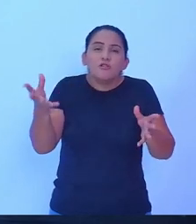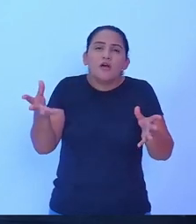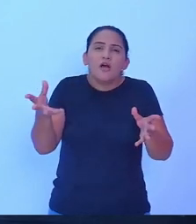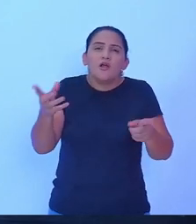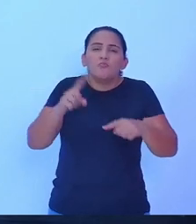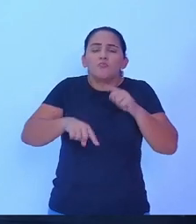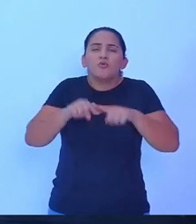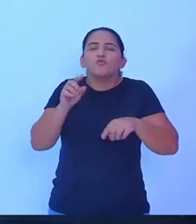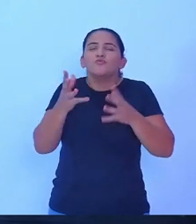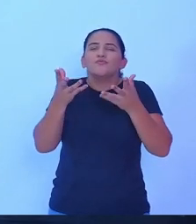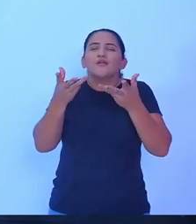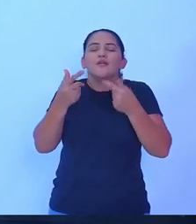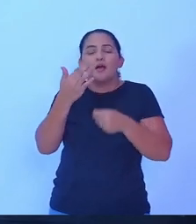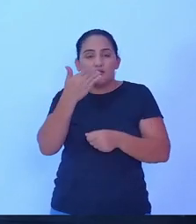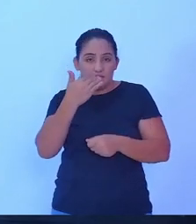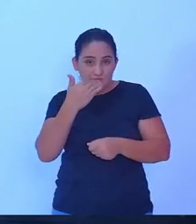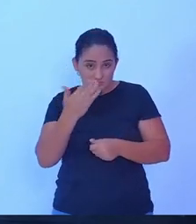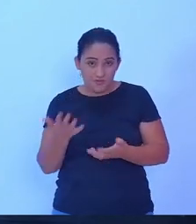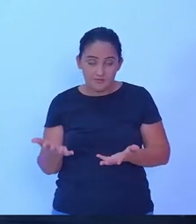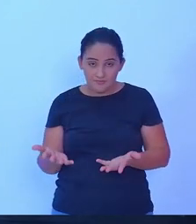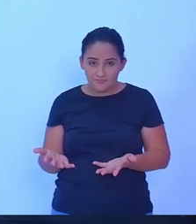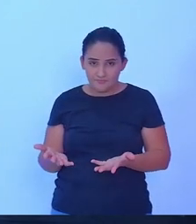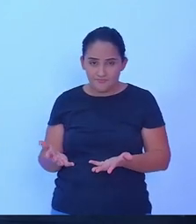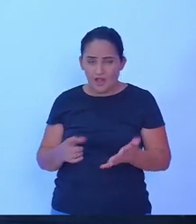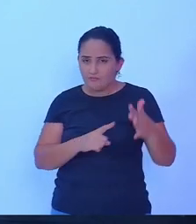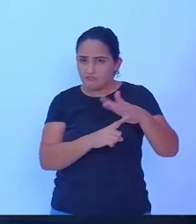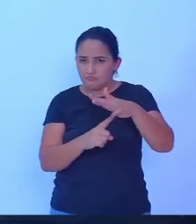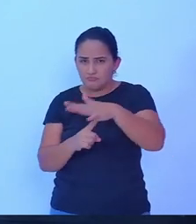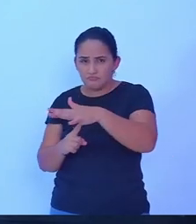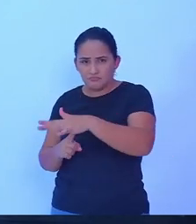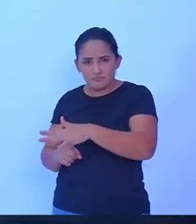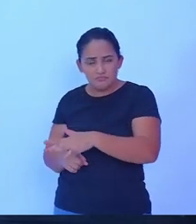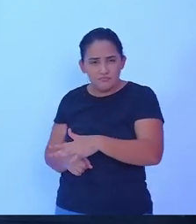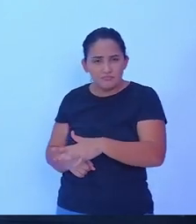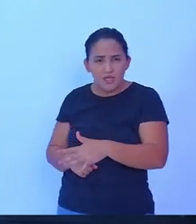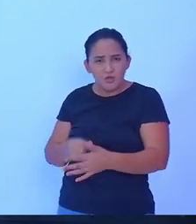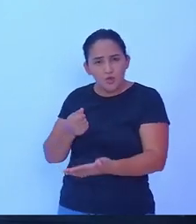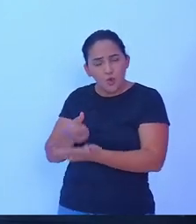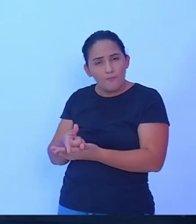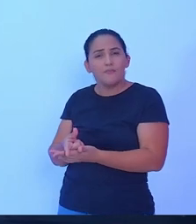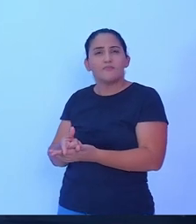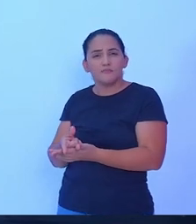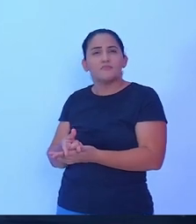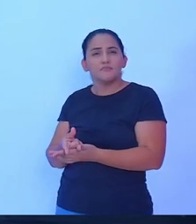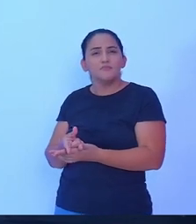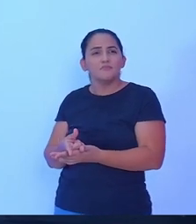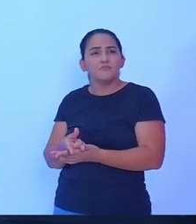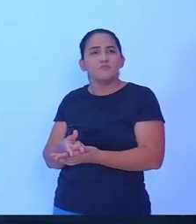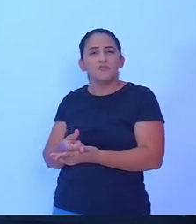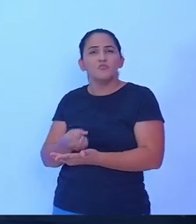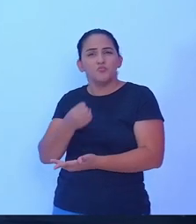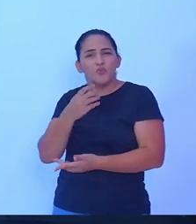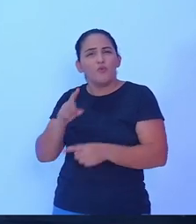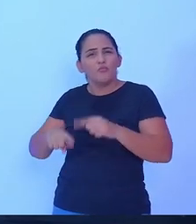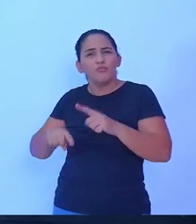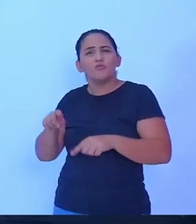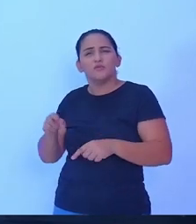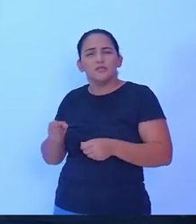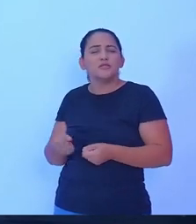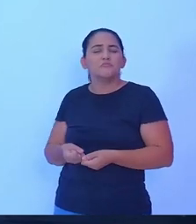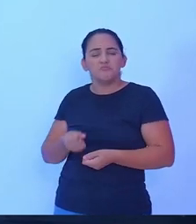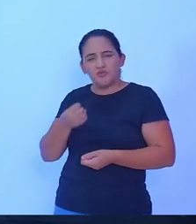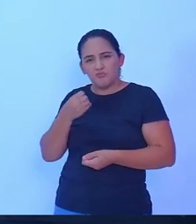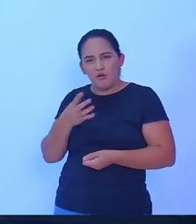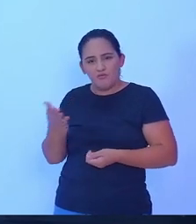qualidade para que chegasse nas nossas feiras e nós ter ali a oportunidade de comprar um belíssimo produto no qual sempre fomos bem servidos